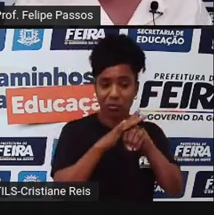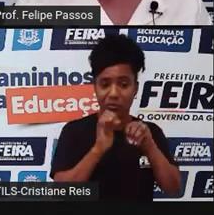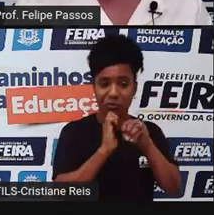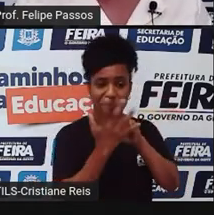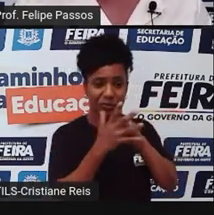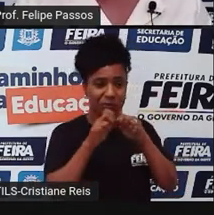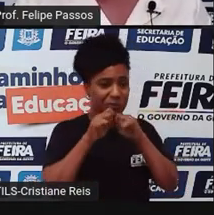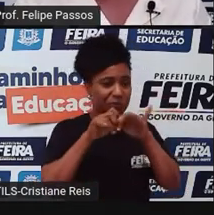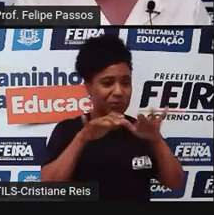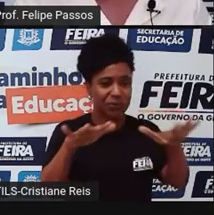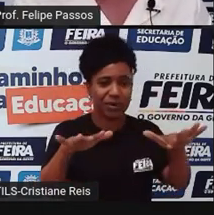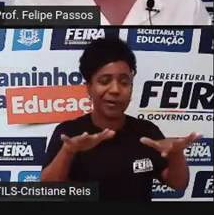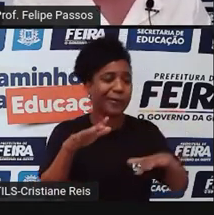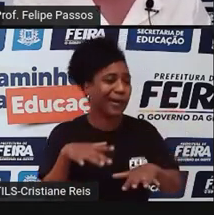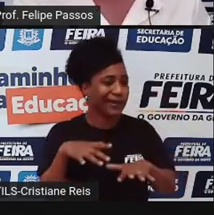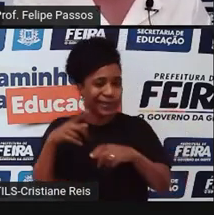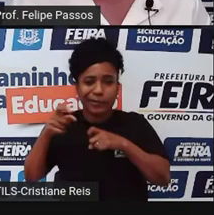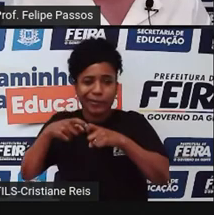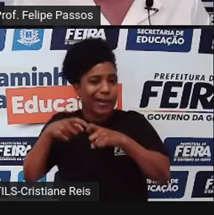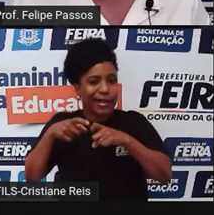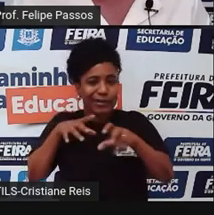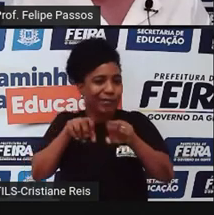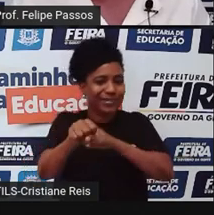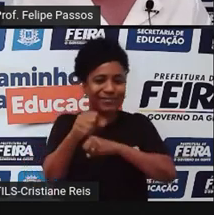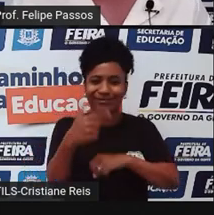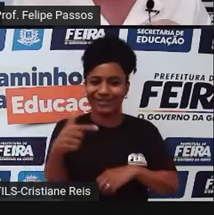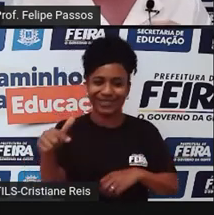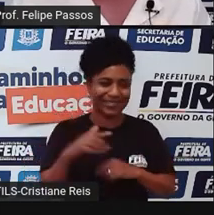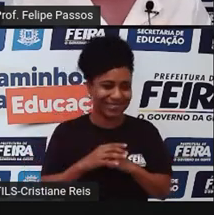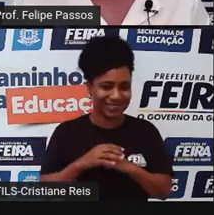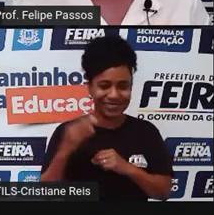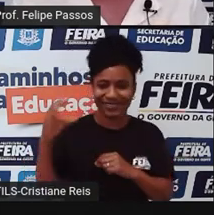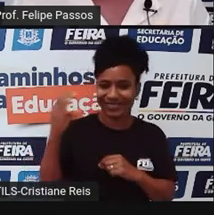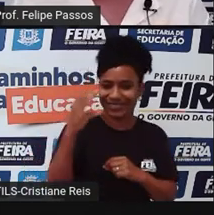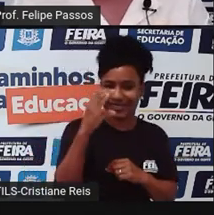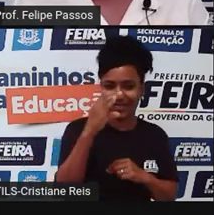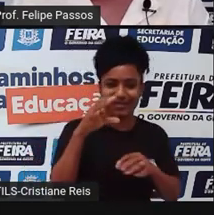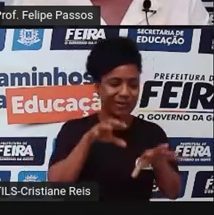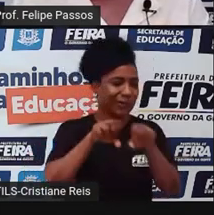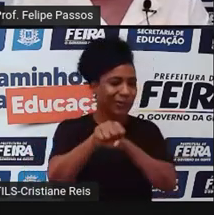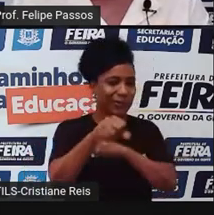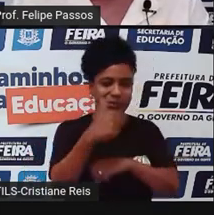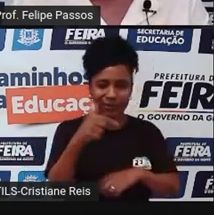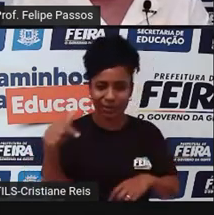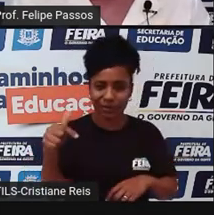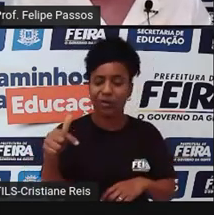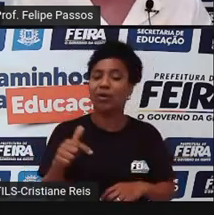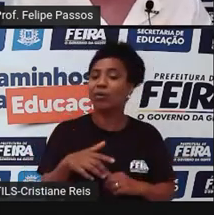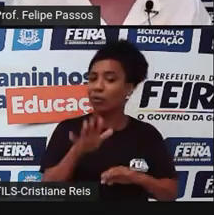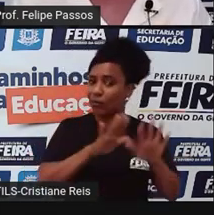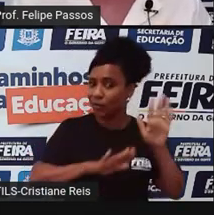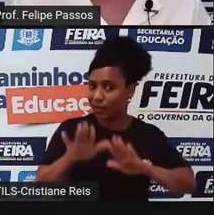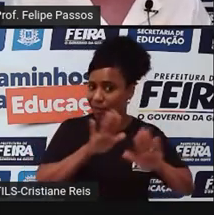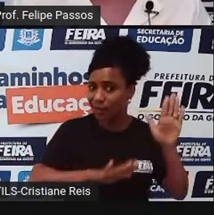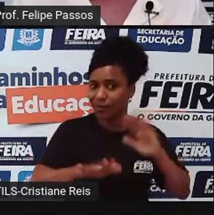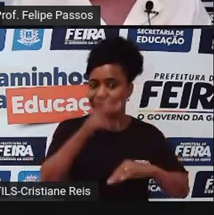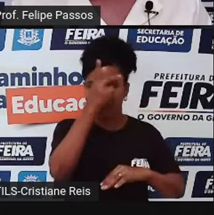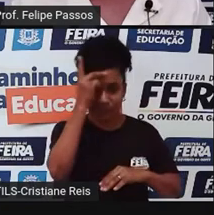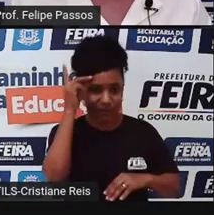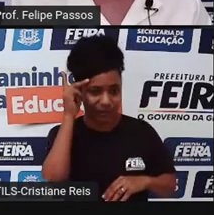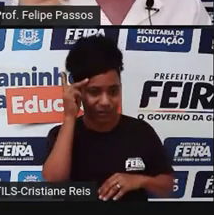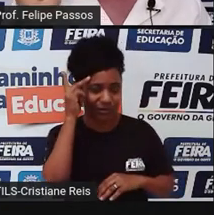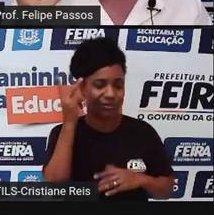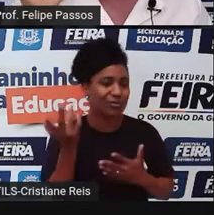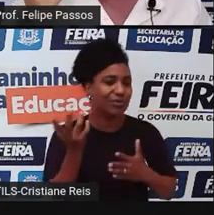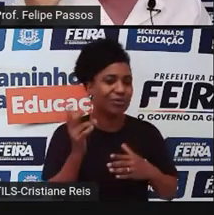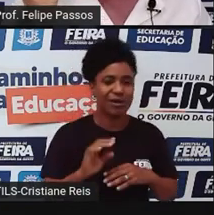os médicos. Então, a gente está sujeito a muito charlatão na internet. Muita gente falando